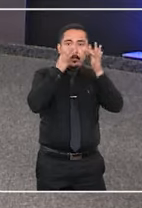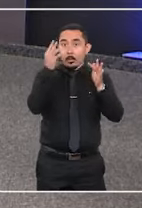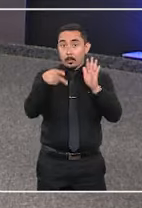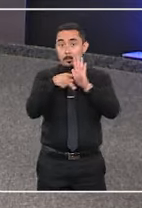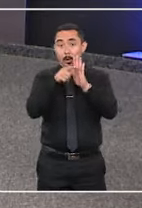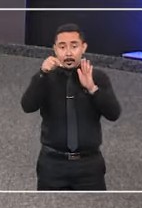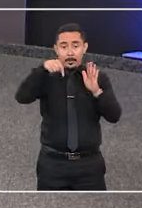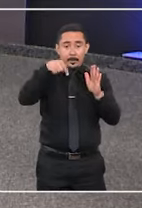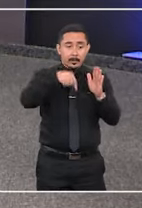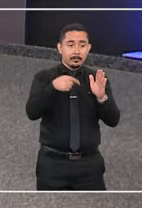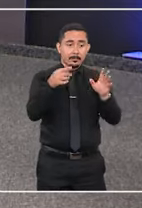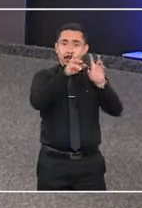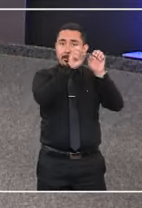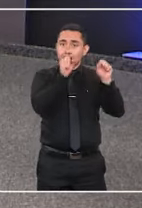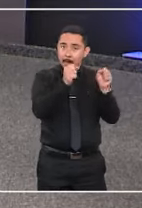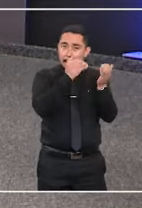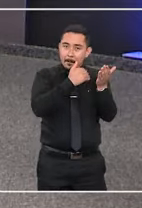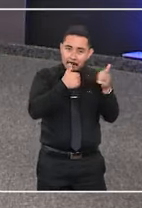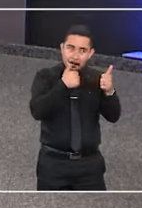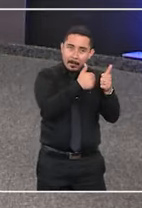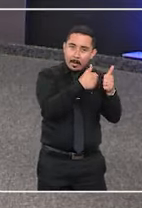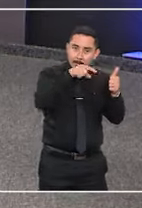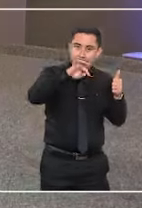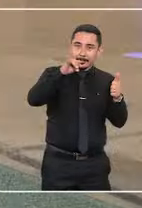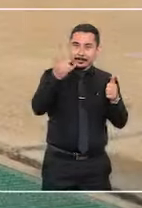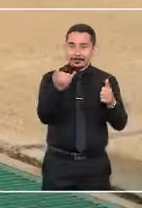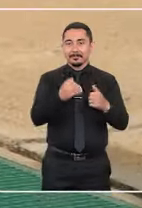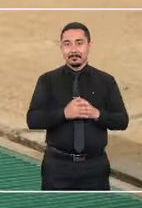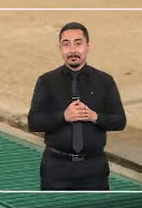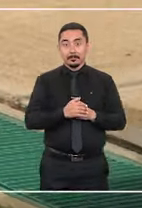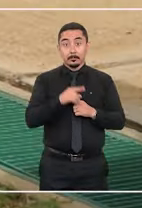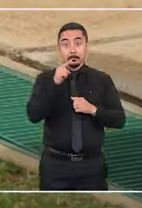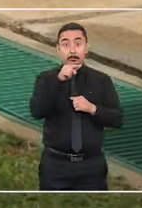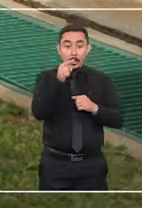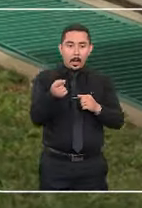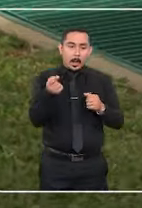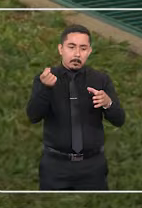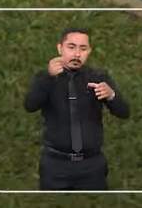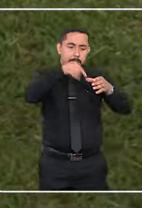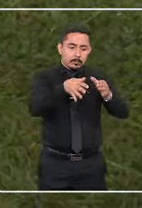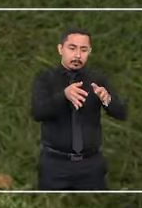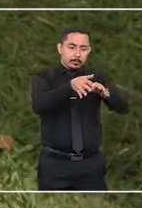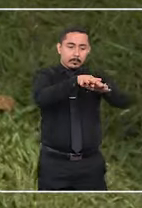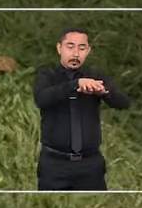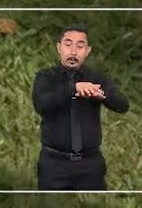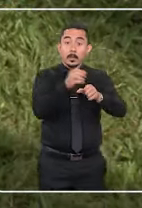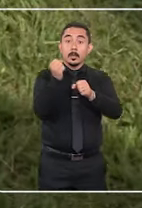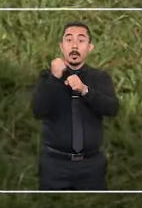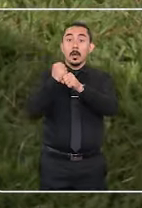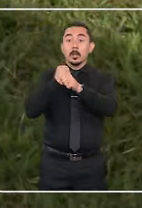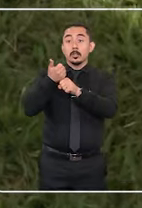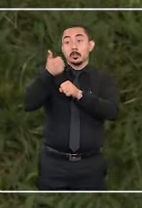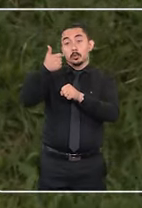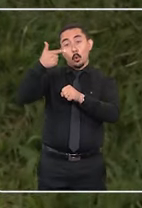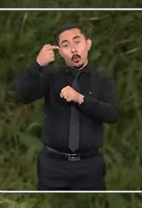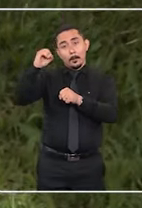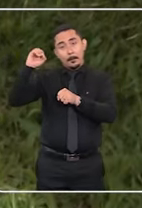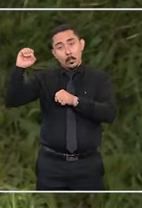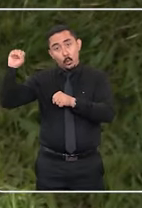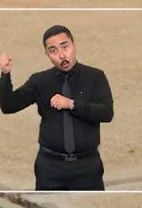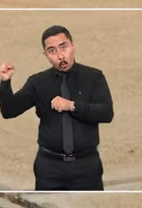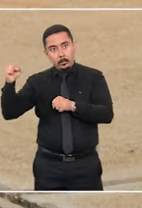que fica ao lado do Superior Tribunal de Justiça. Esta cerejeira foi plantada há 16 anos, em 2008,